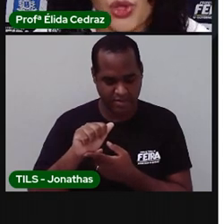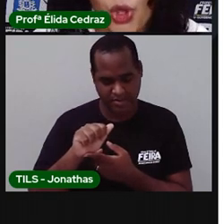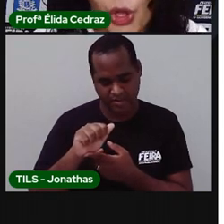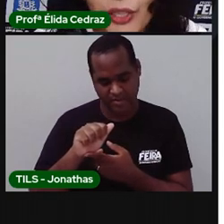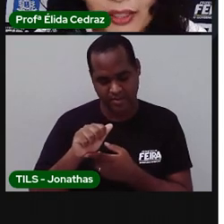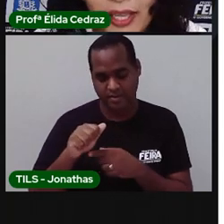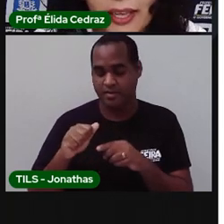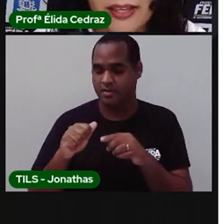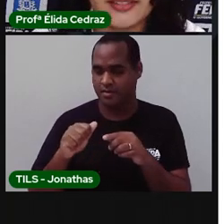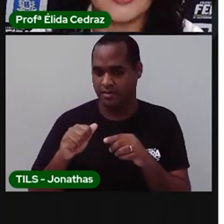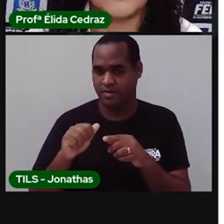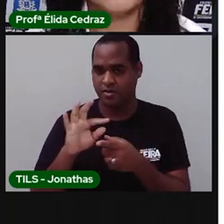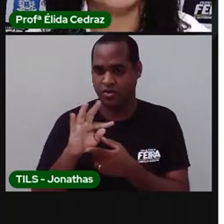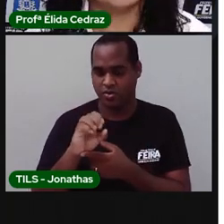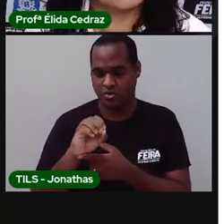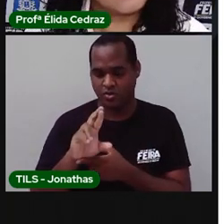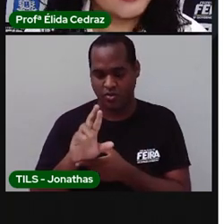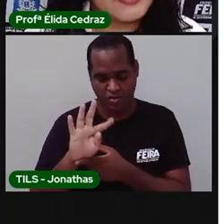E torta.